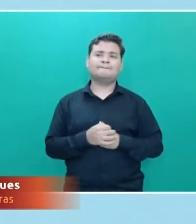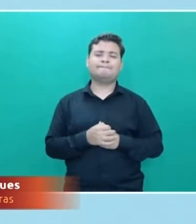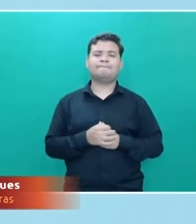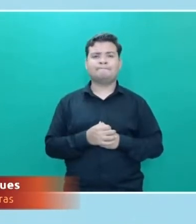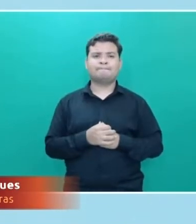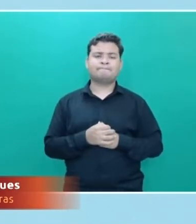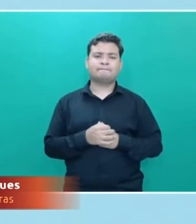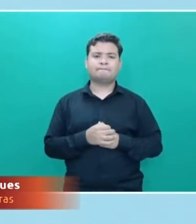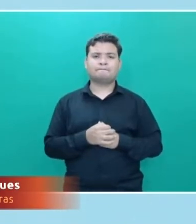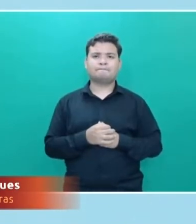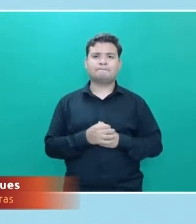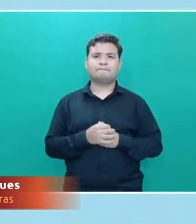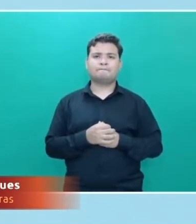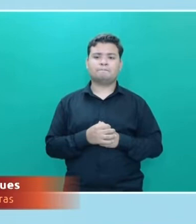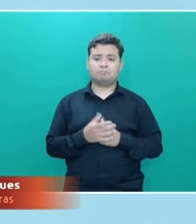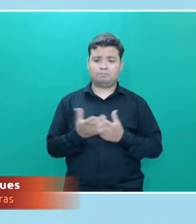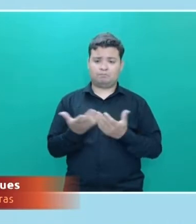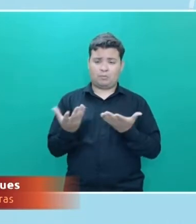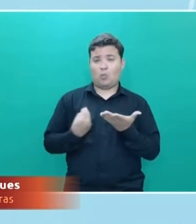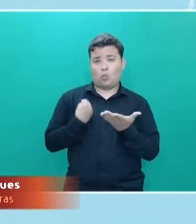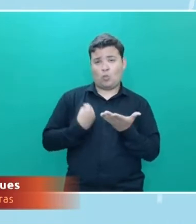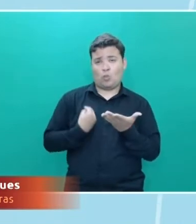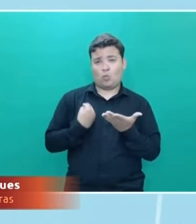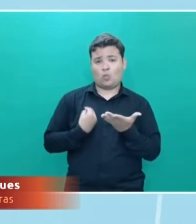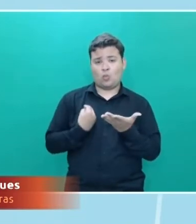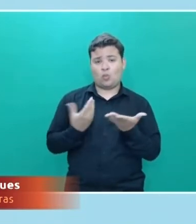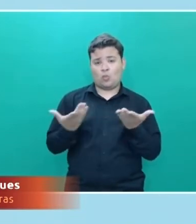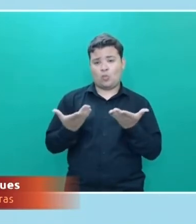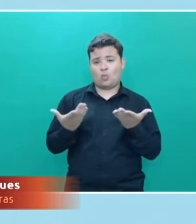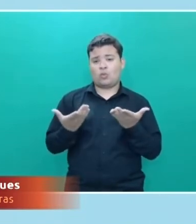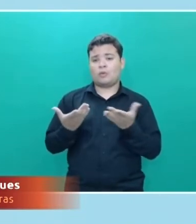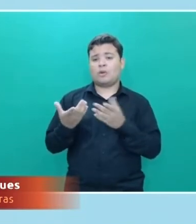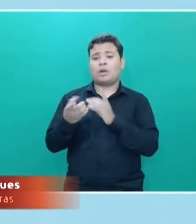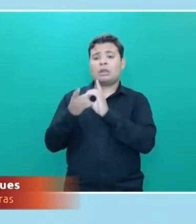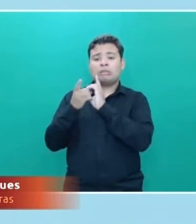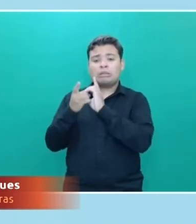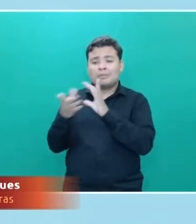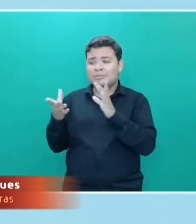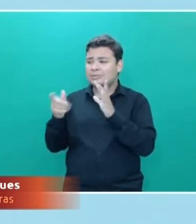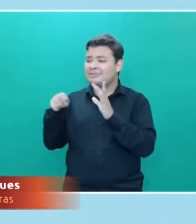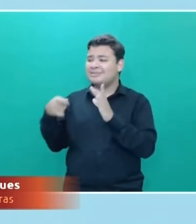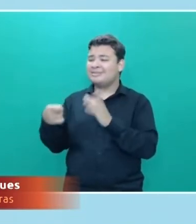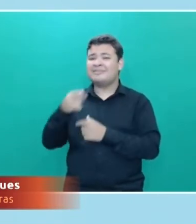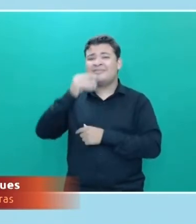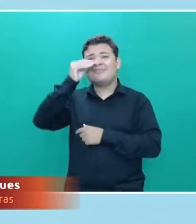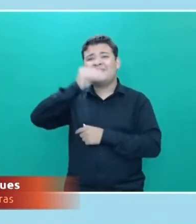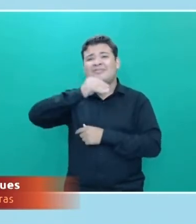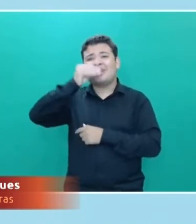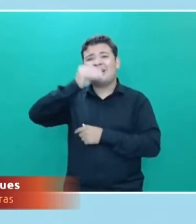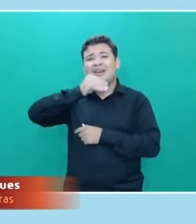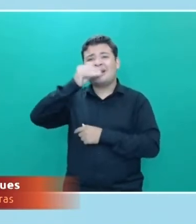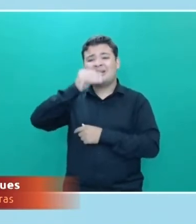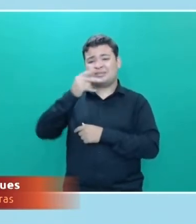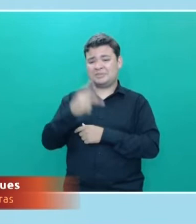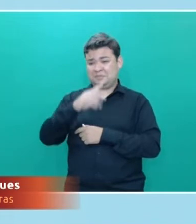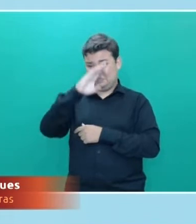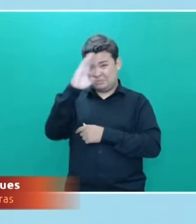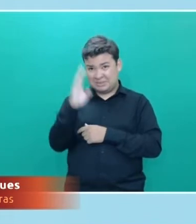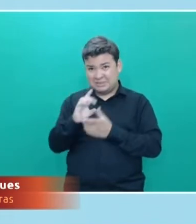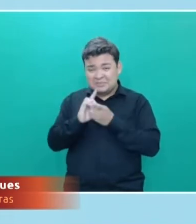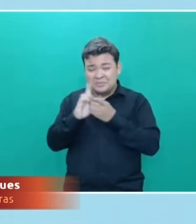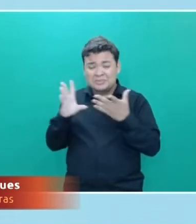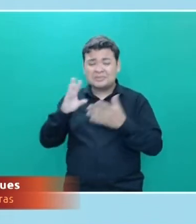na atual conjuntura, a democracia, ela é frágil, a democracia brasileira ela é muito frágil.